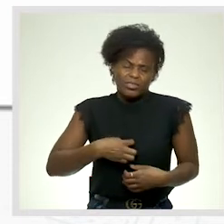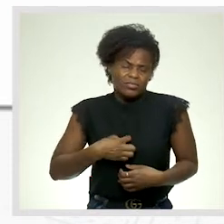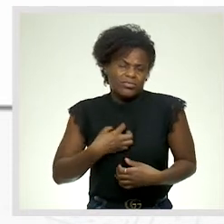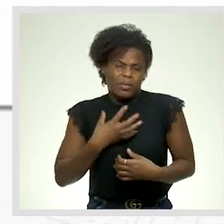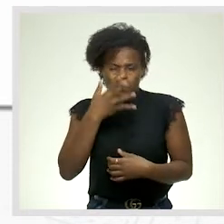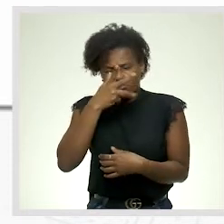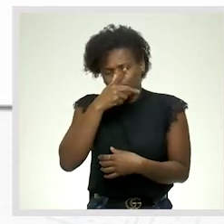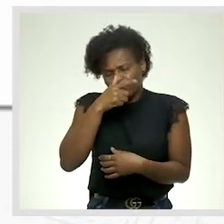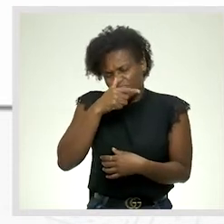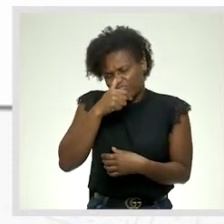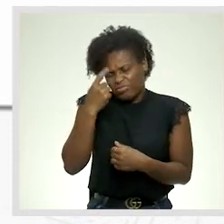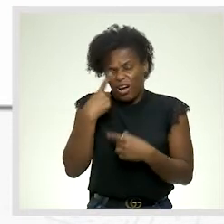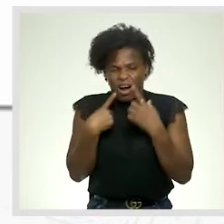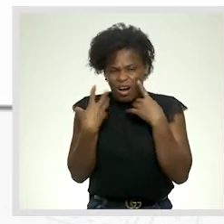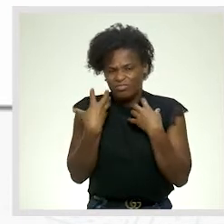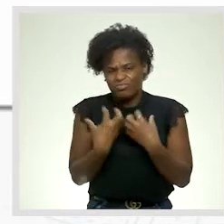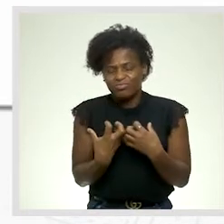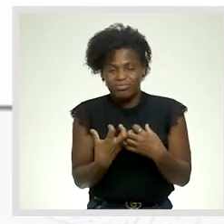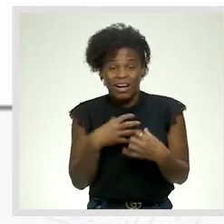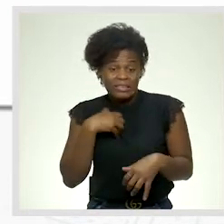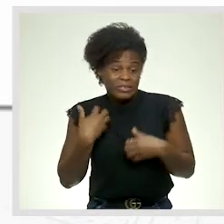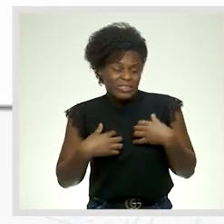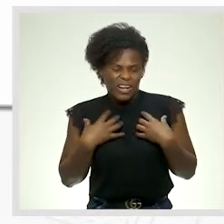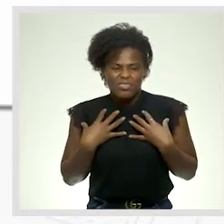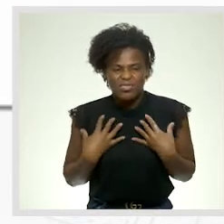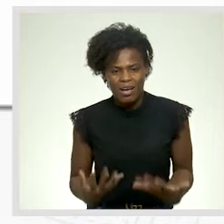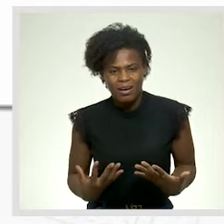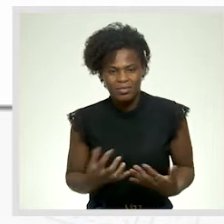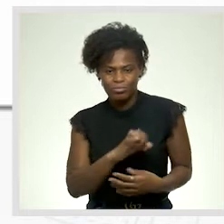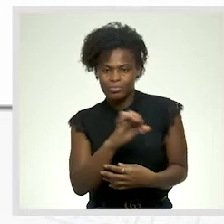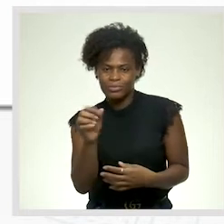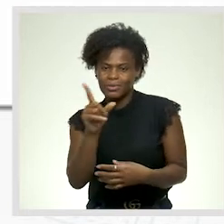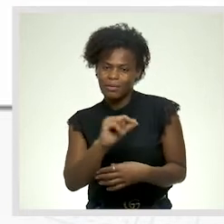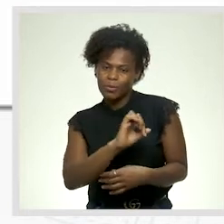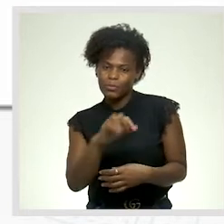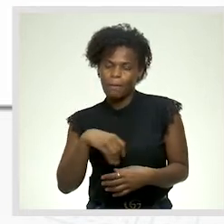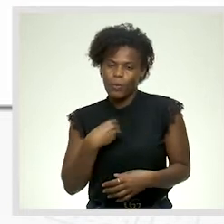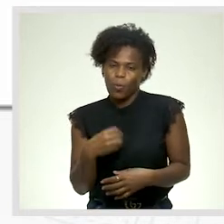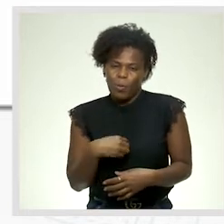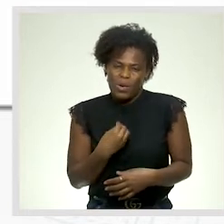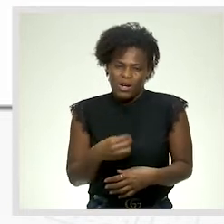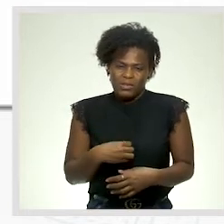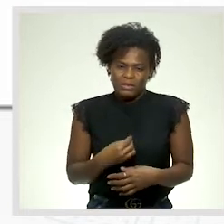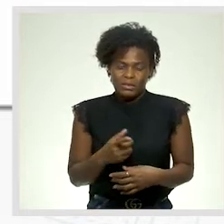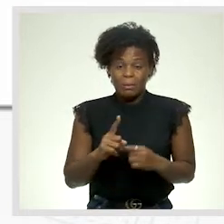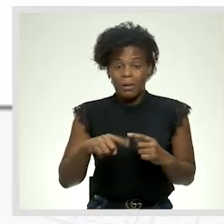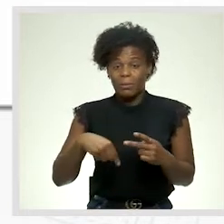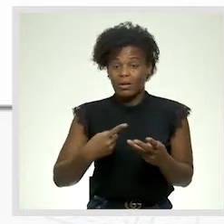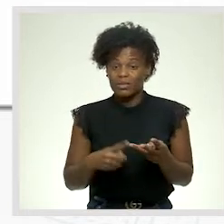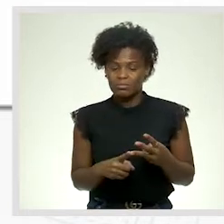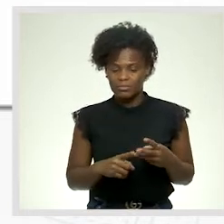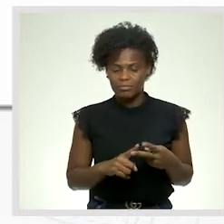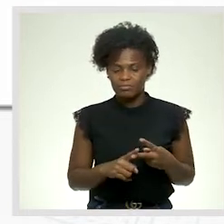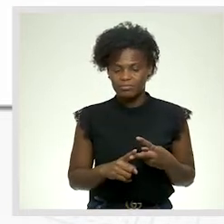sua mágoa, a sua ansiedade, o seu cansaço e a sua preocupação. A próxima linha,